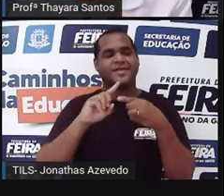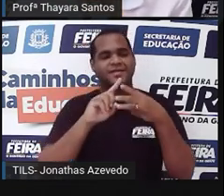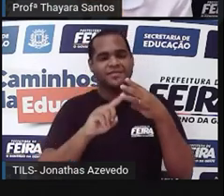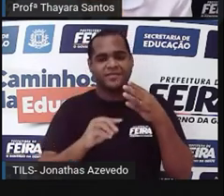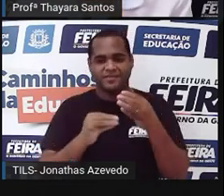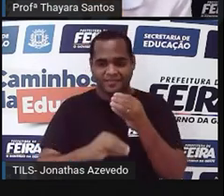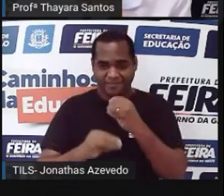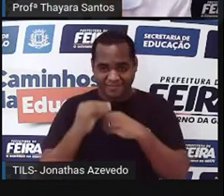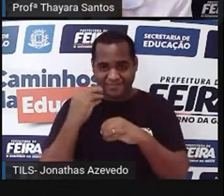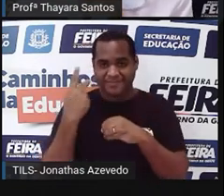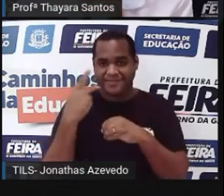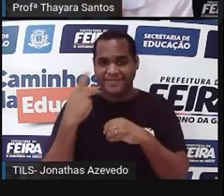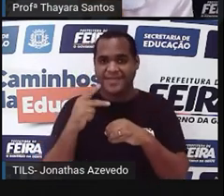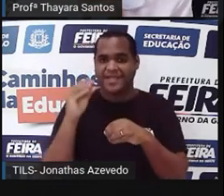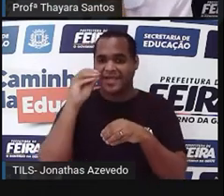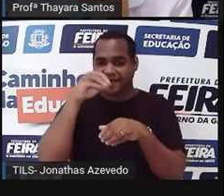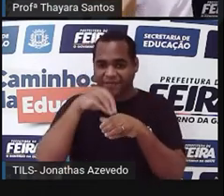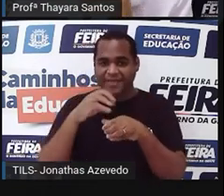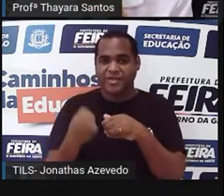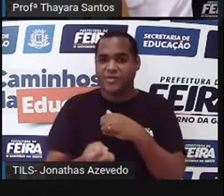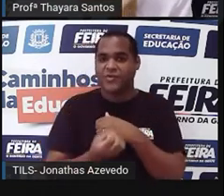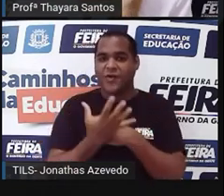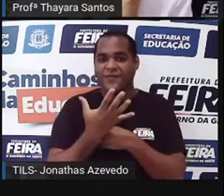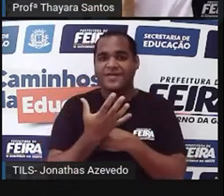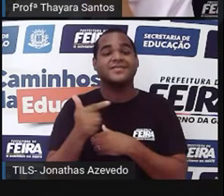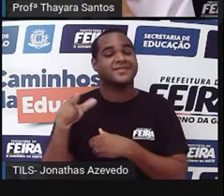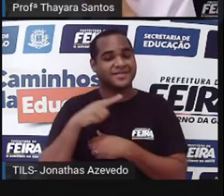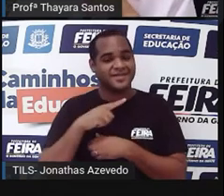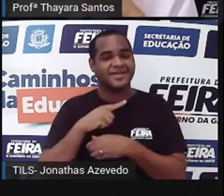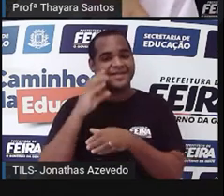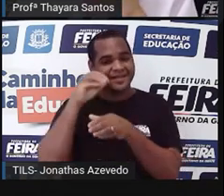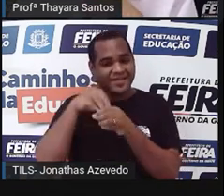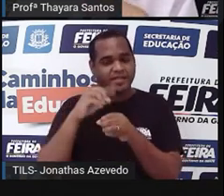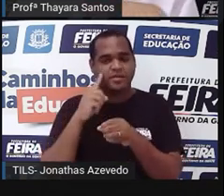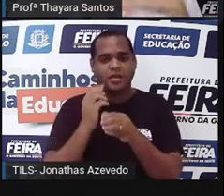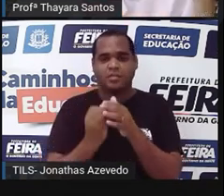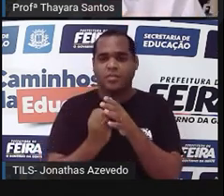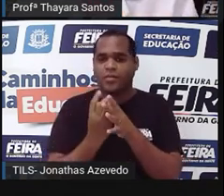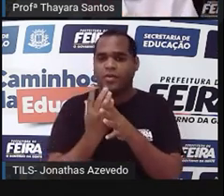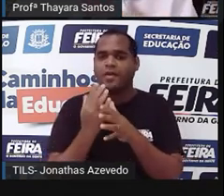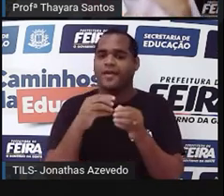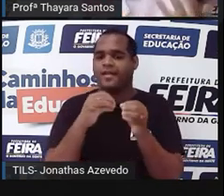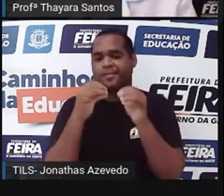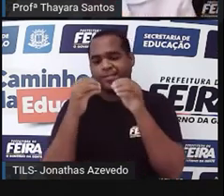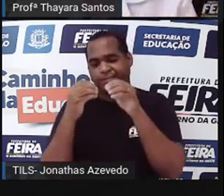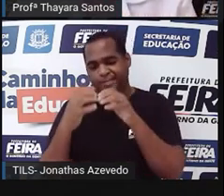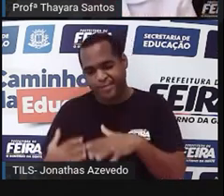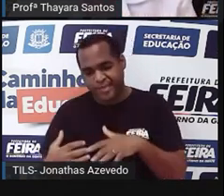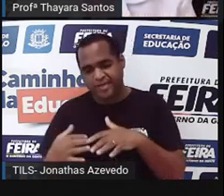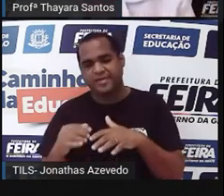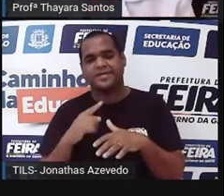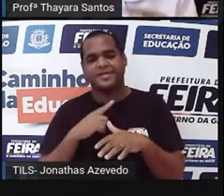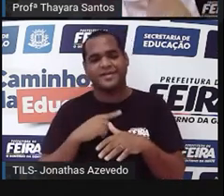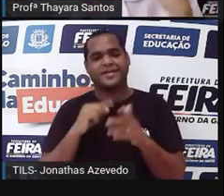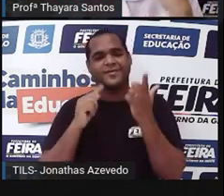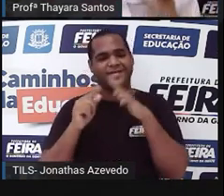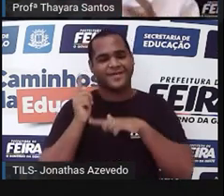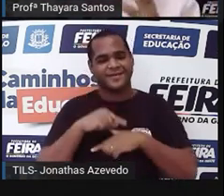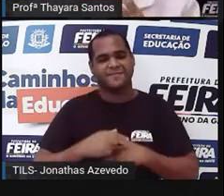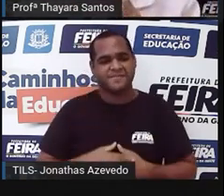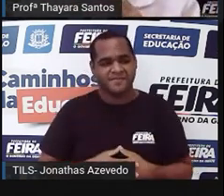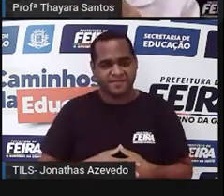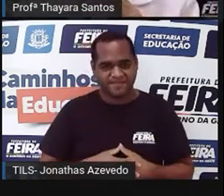alimento pro embriãozinho, que é a plantinha nova, que tá lá dentro dessa semente, até ela cair em algum lugar e ser germinada. Então,